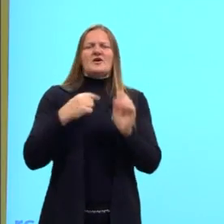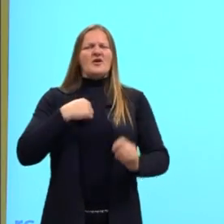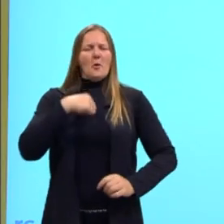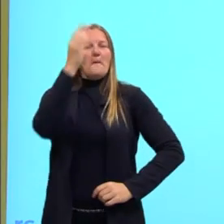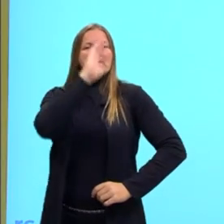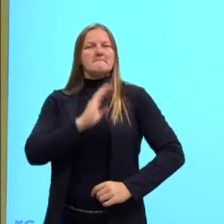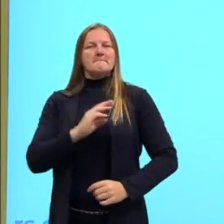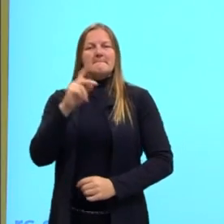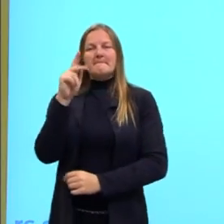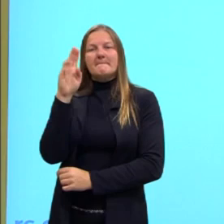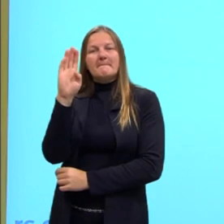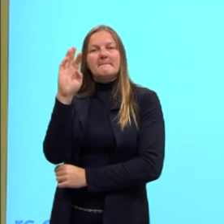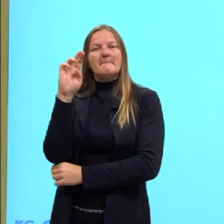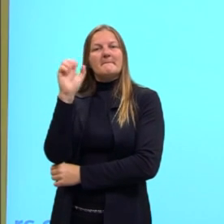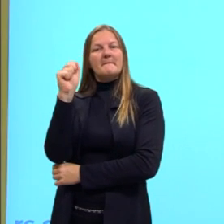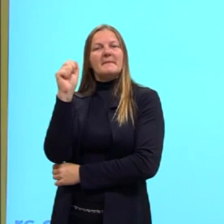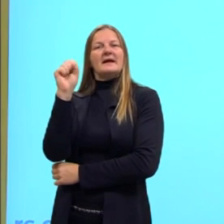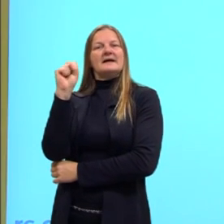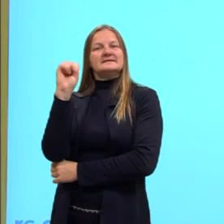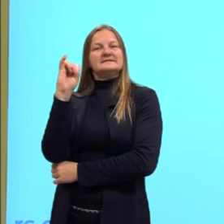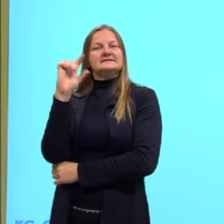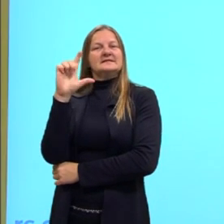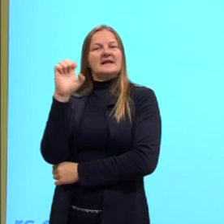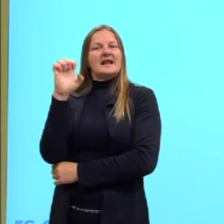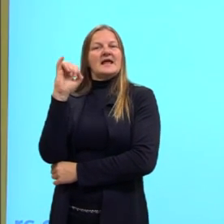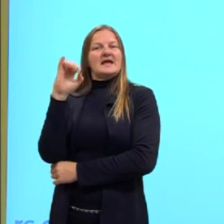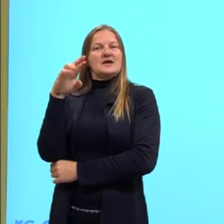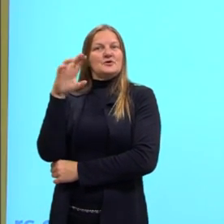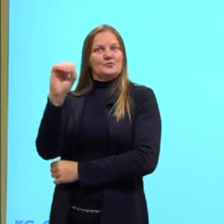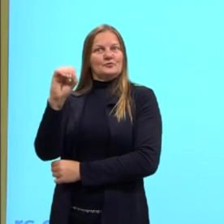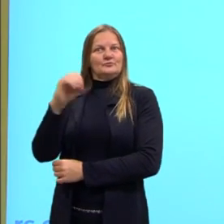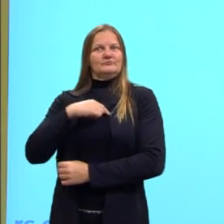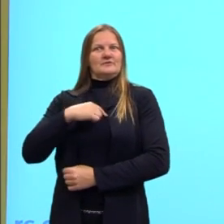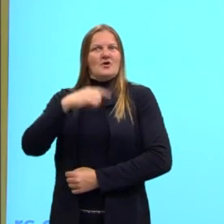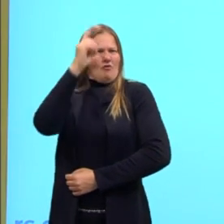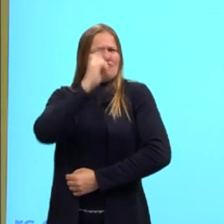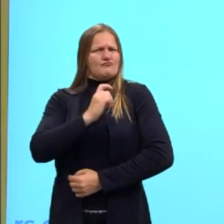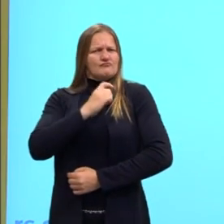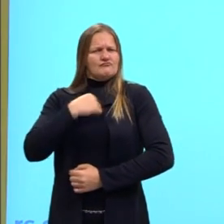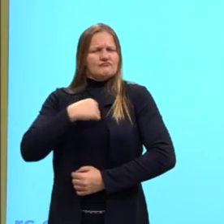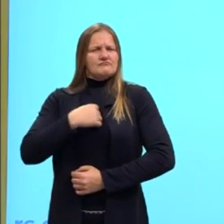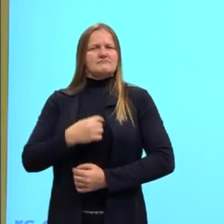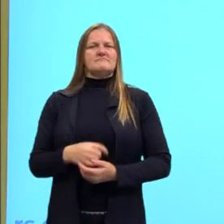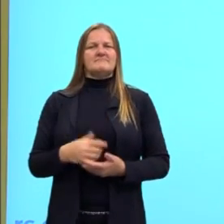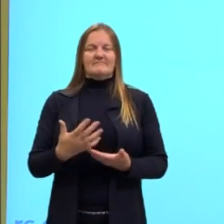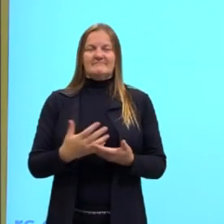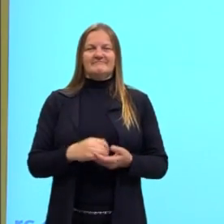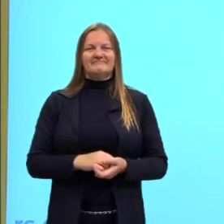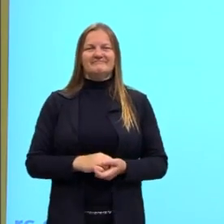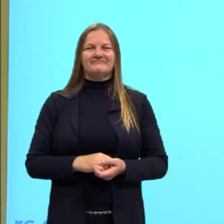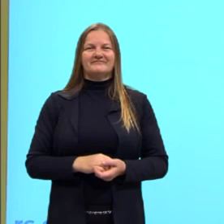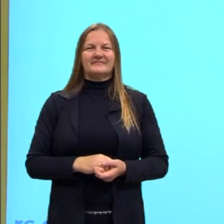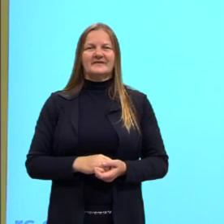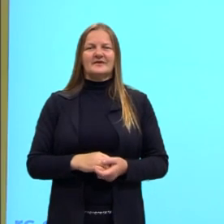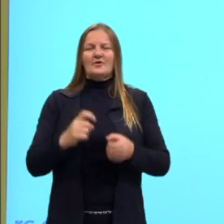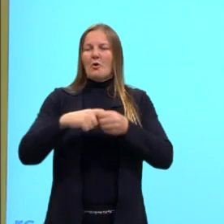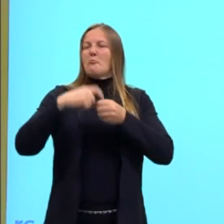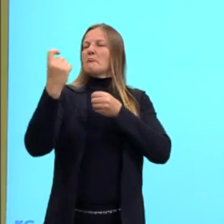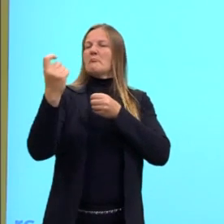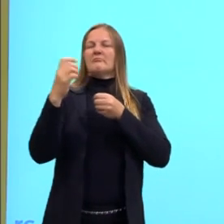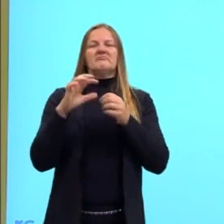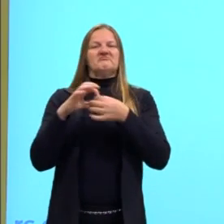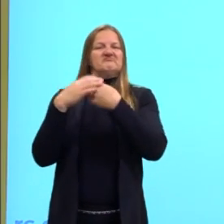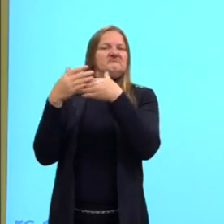brasileiros, como pátria, como uma pátria que agora está andando sozinha. Mas, sabe, não é assim. Sou independente,